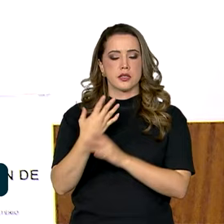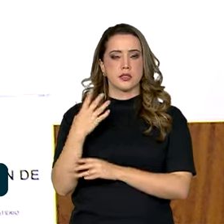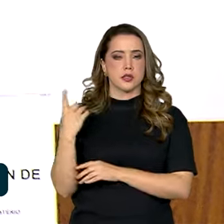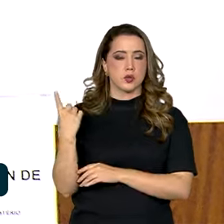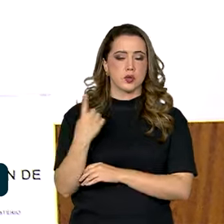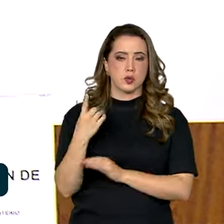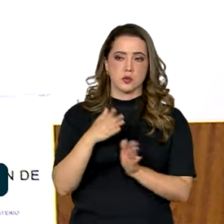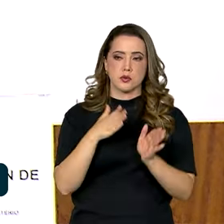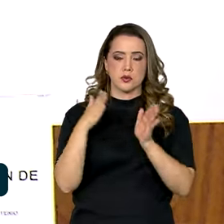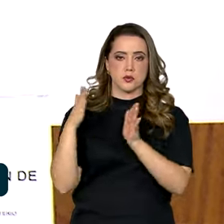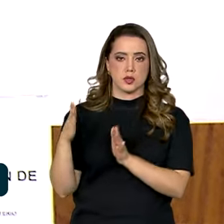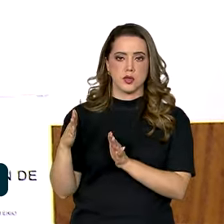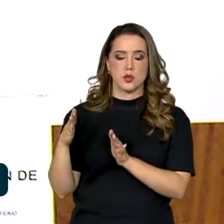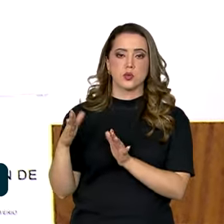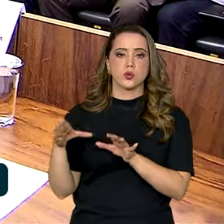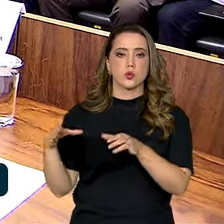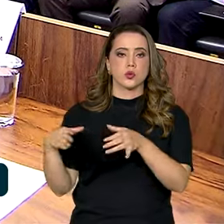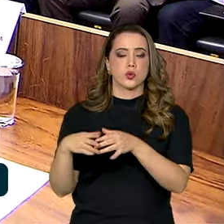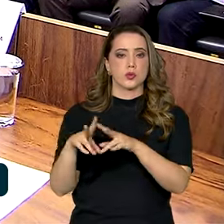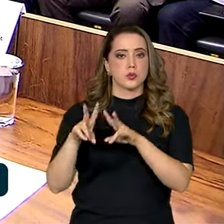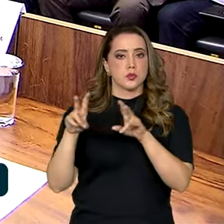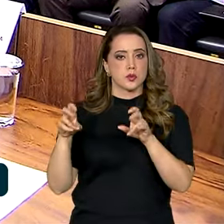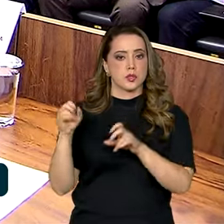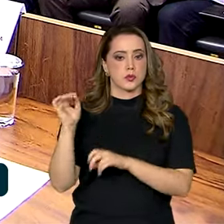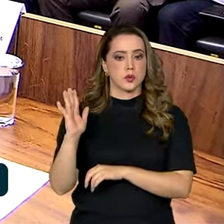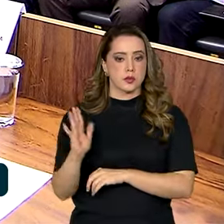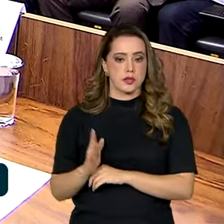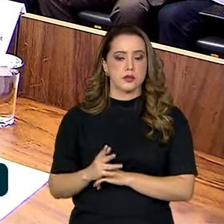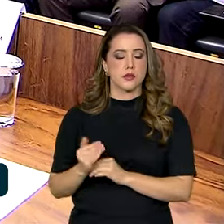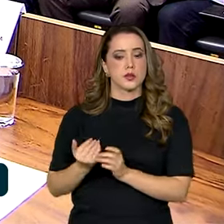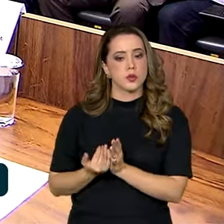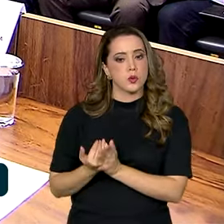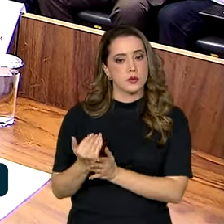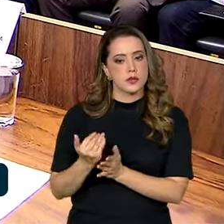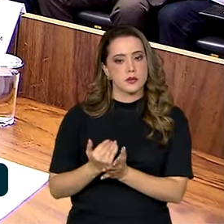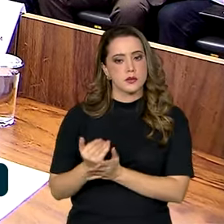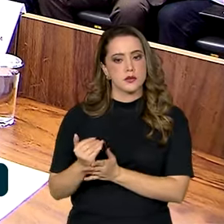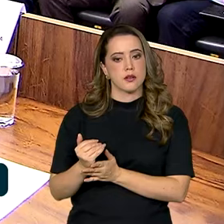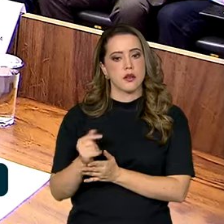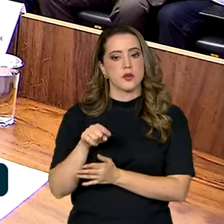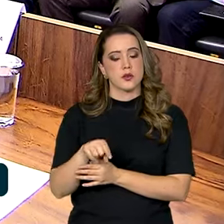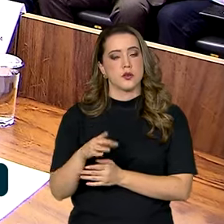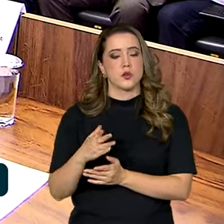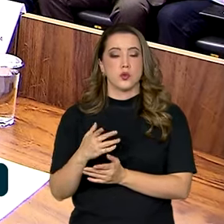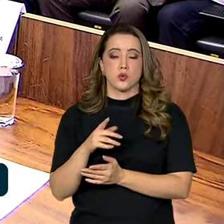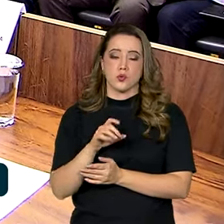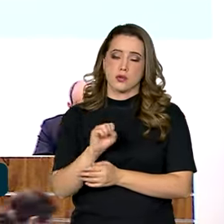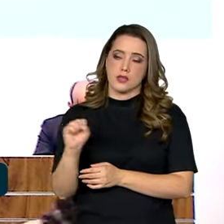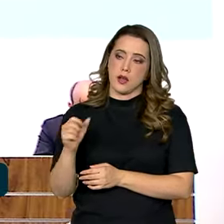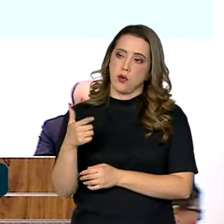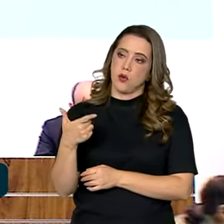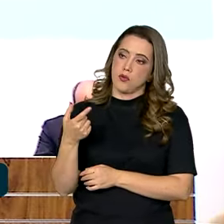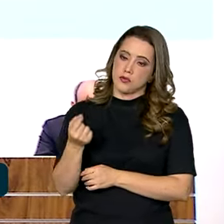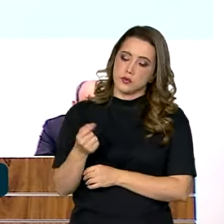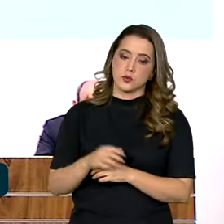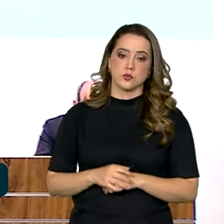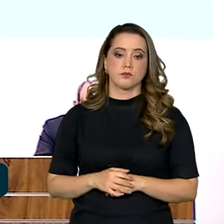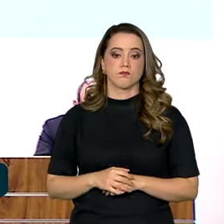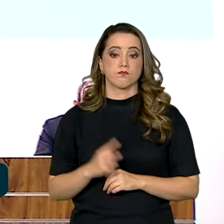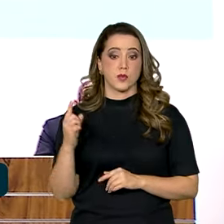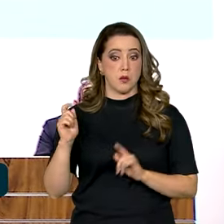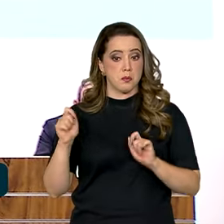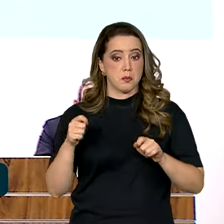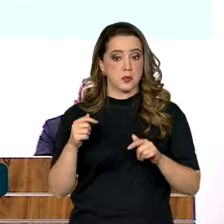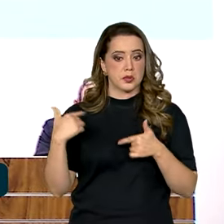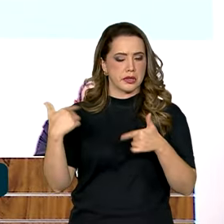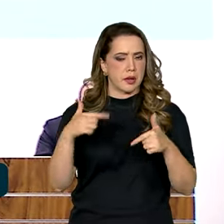primeiros movimentos sobre o tema no Brasil, que começaram no início do século XX, onde as condições de